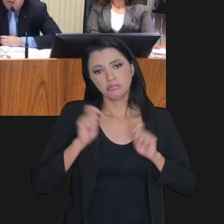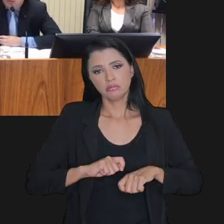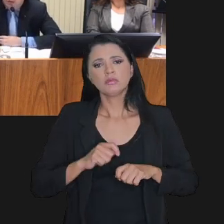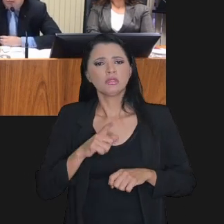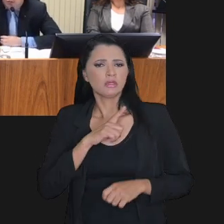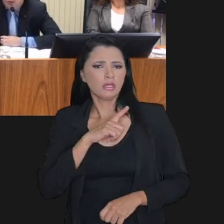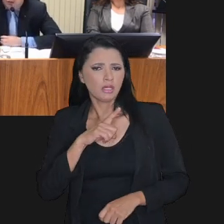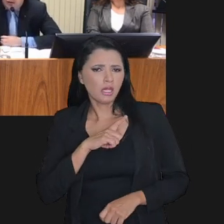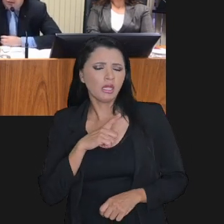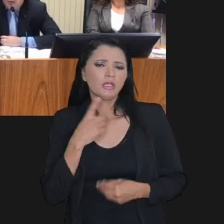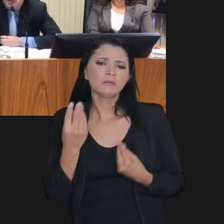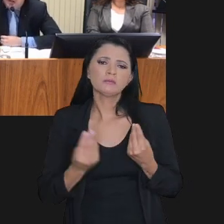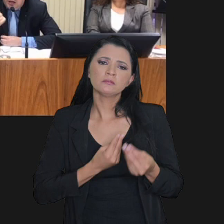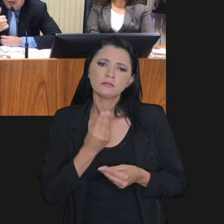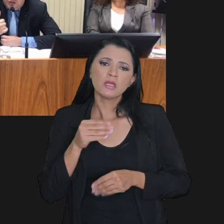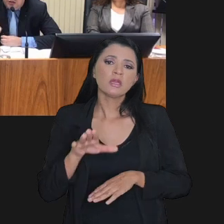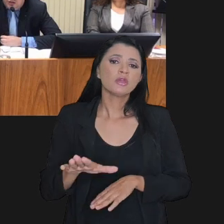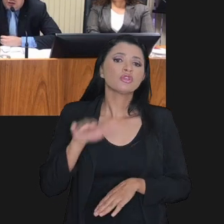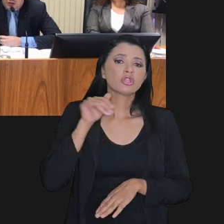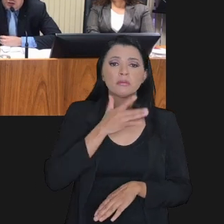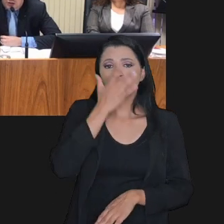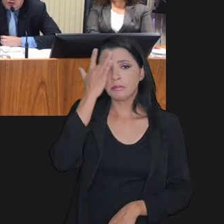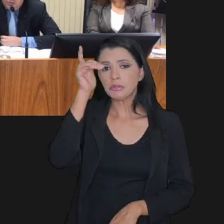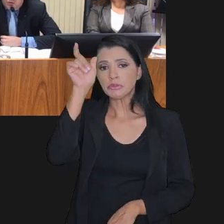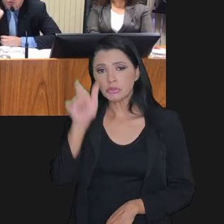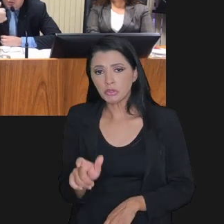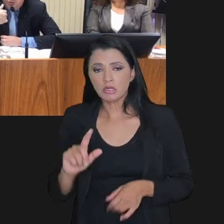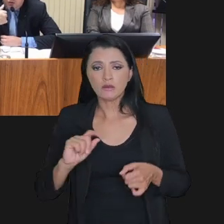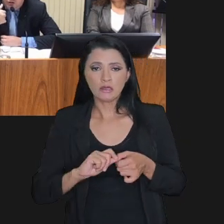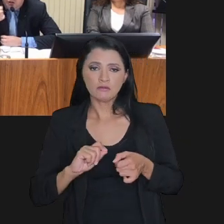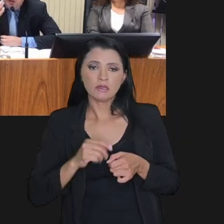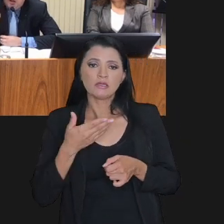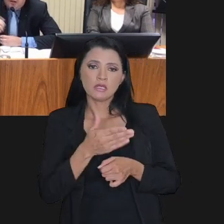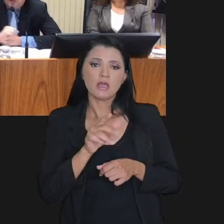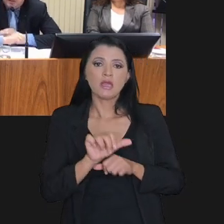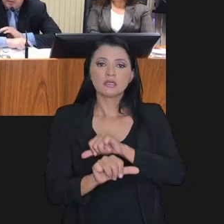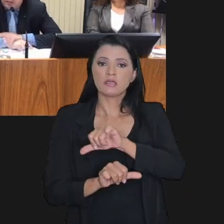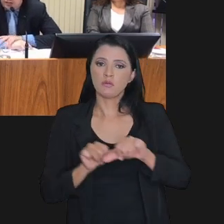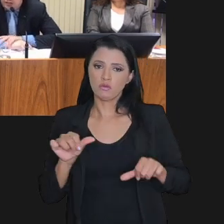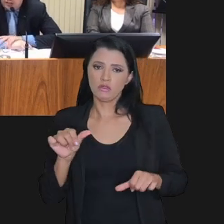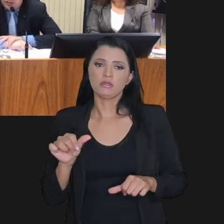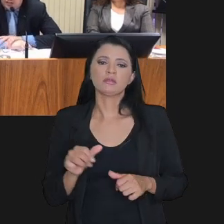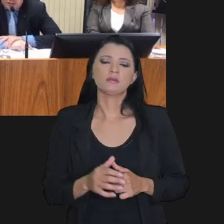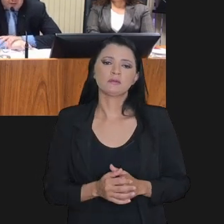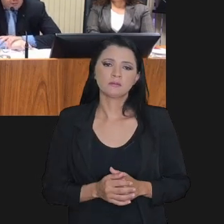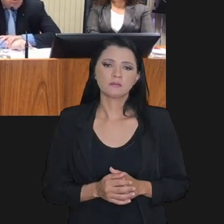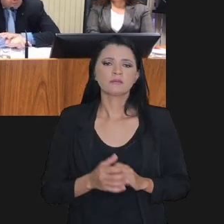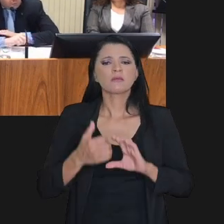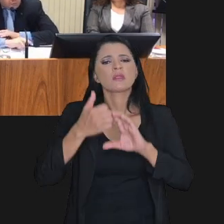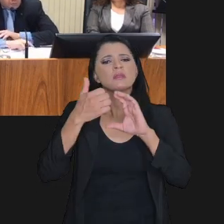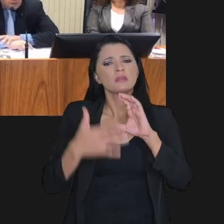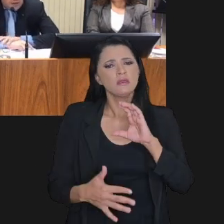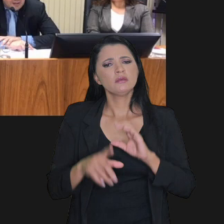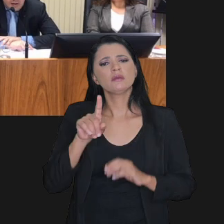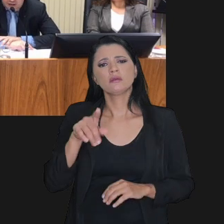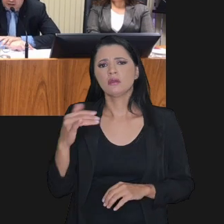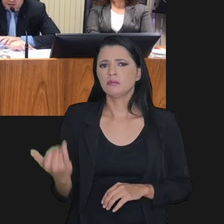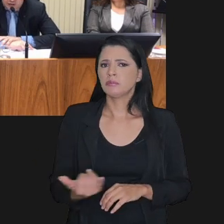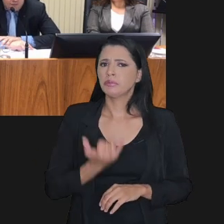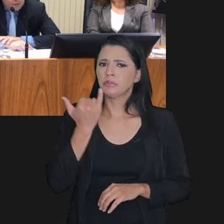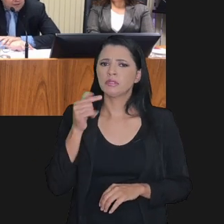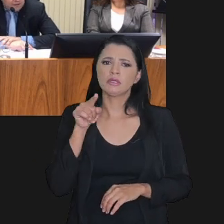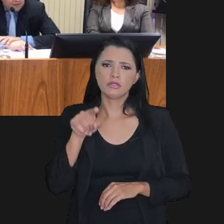você tem a possibilidade de chamar o contribuinte a fazer essa transação. As